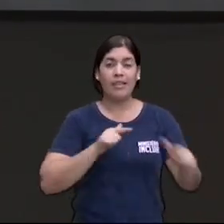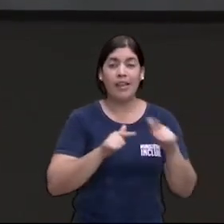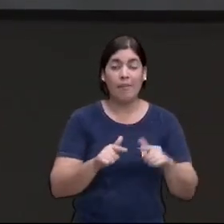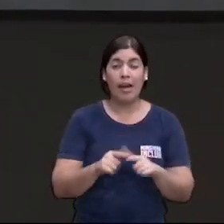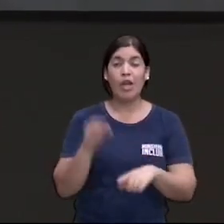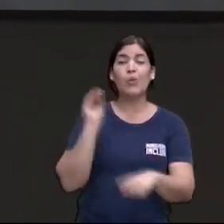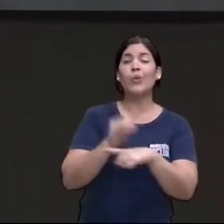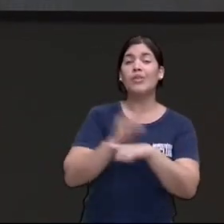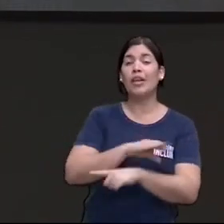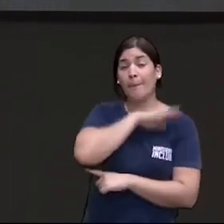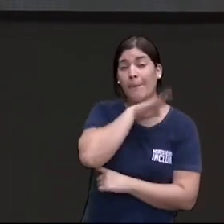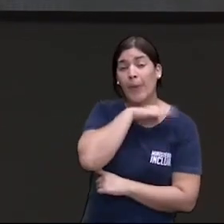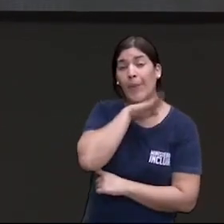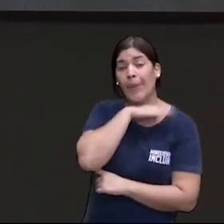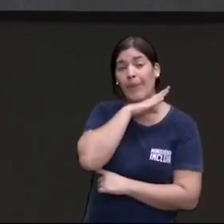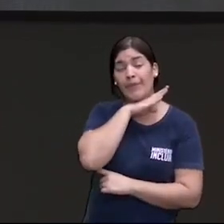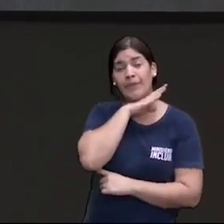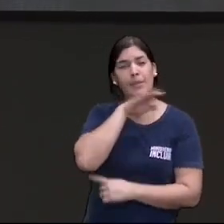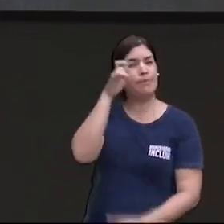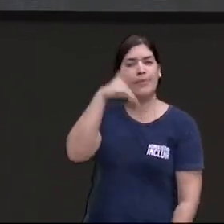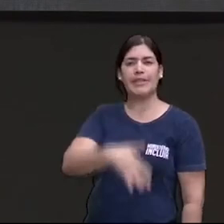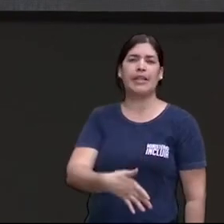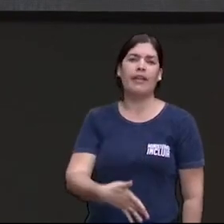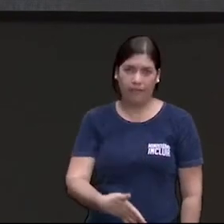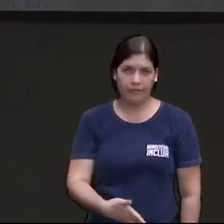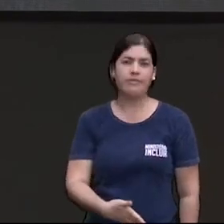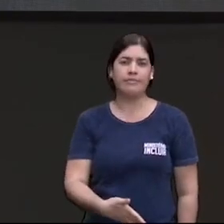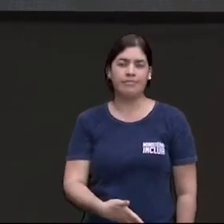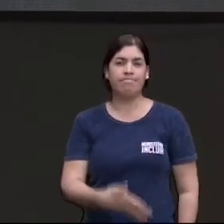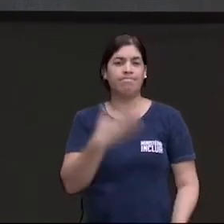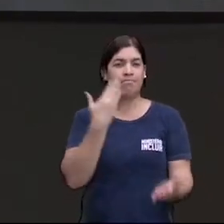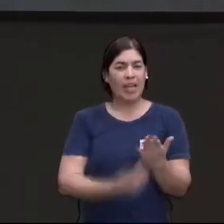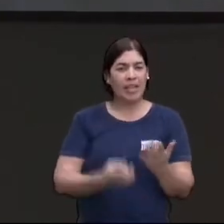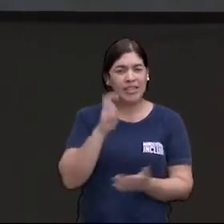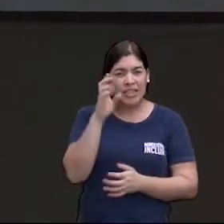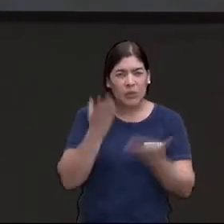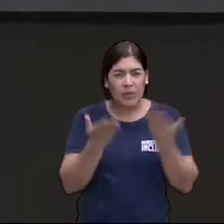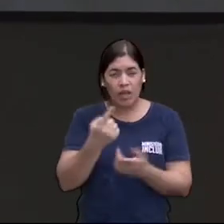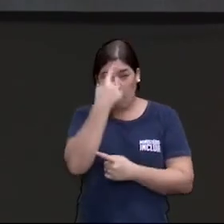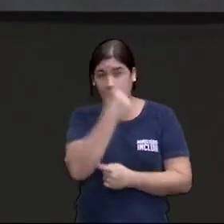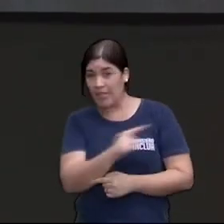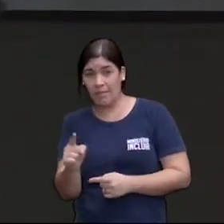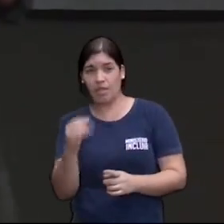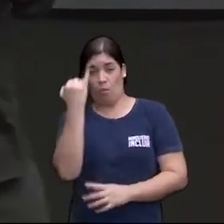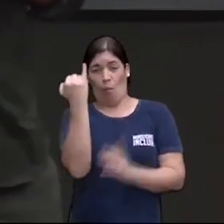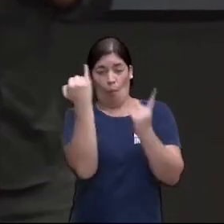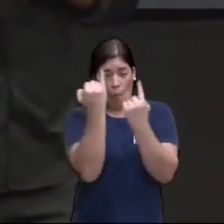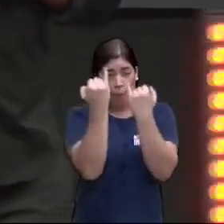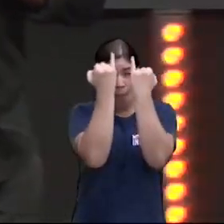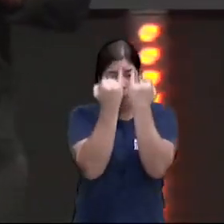ele vive numa situação miserável ele perde cinco quilos em uma semana ele começa a emagrecer